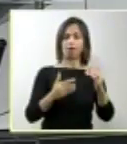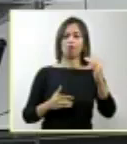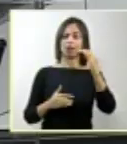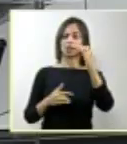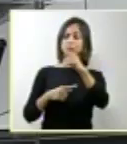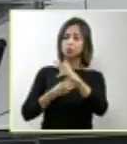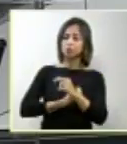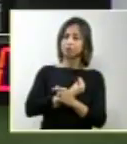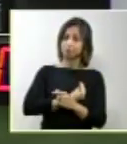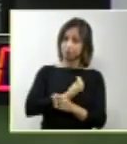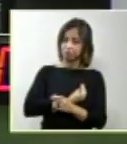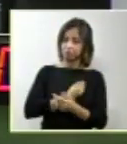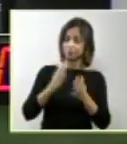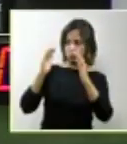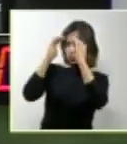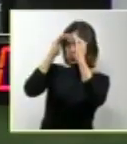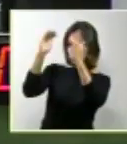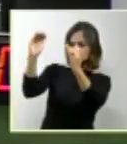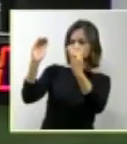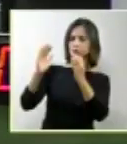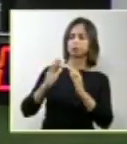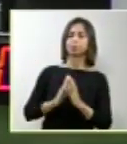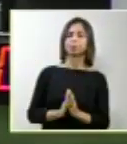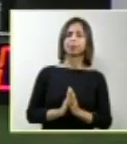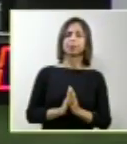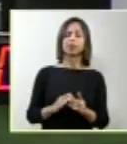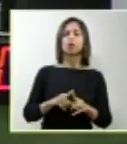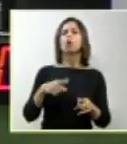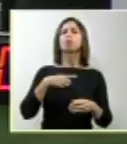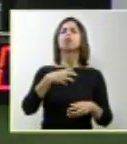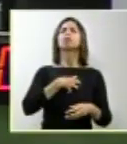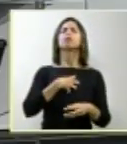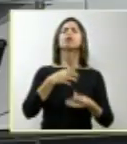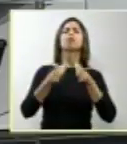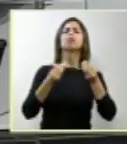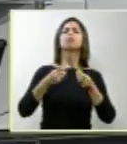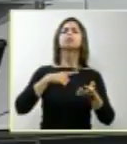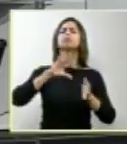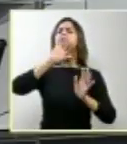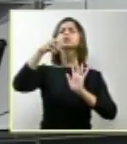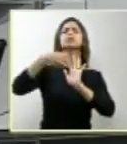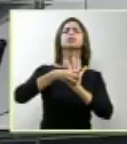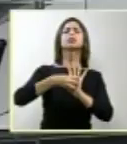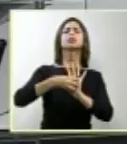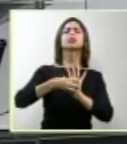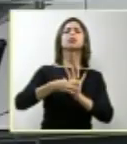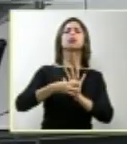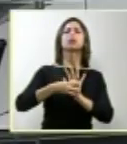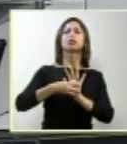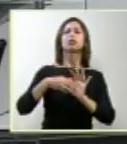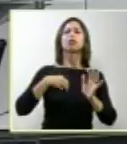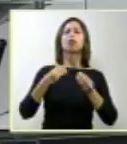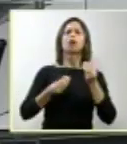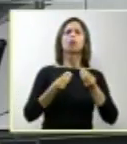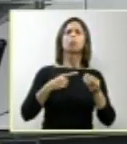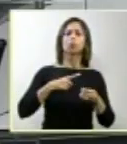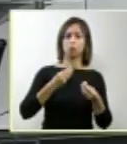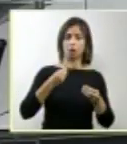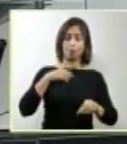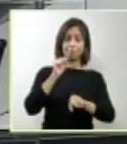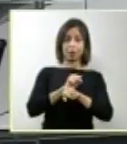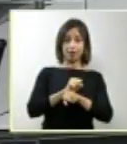nessa questão do aborto, que eu trato como prioridade central na minha vida, central, eu paraliso qualquer coisa para cuidar deste assunto,